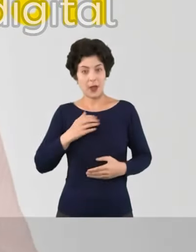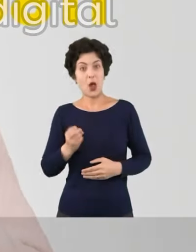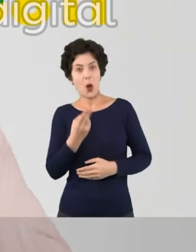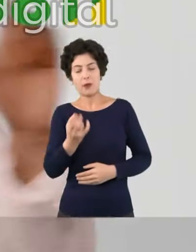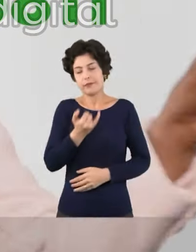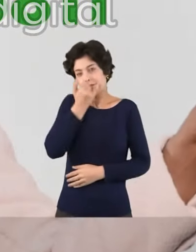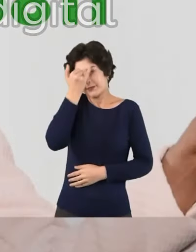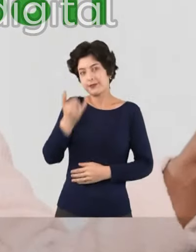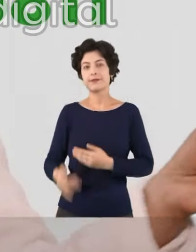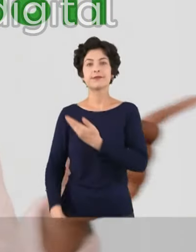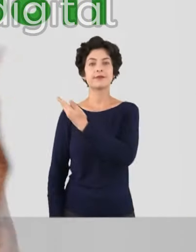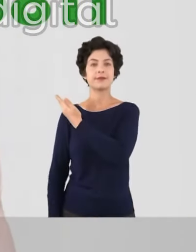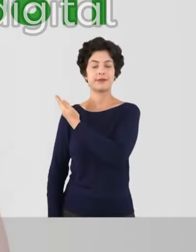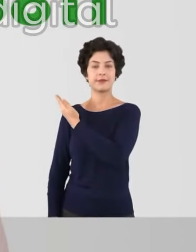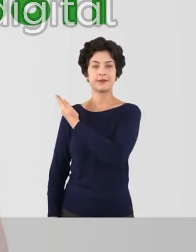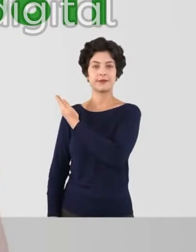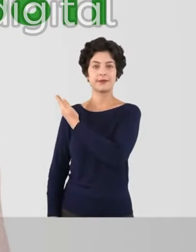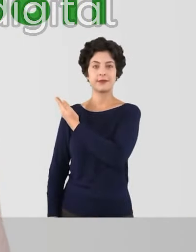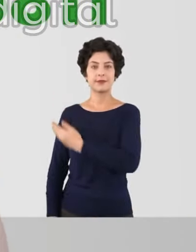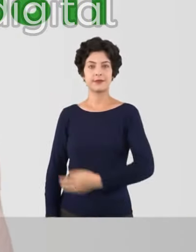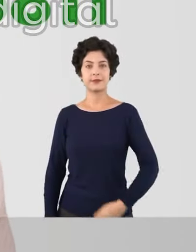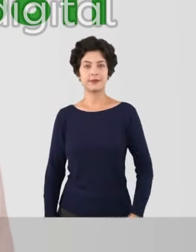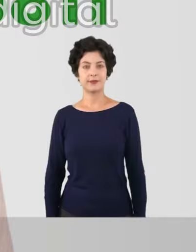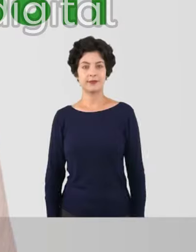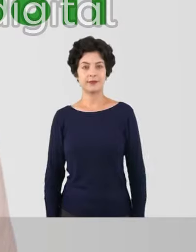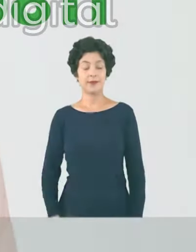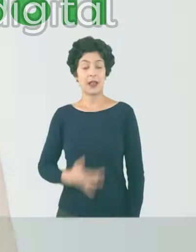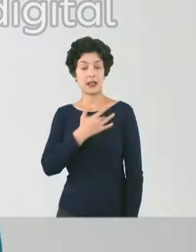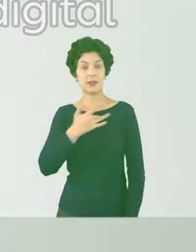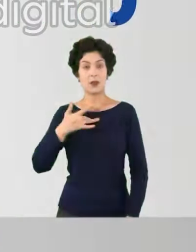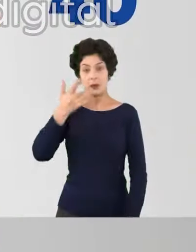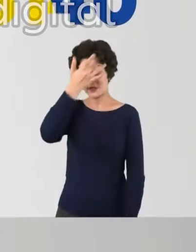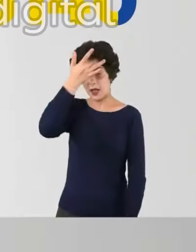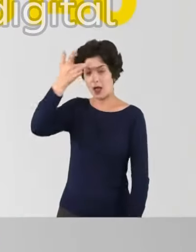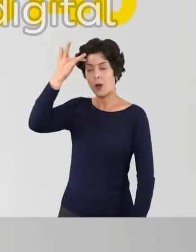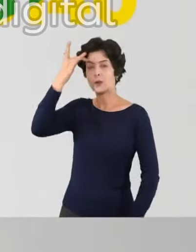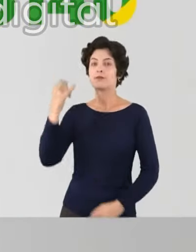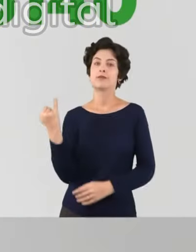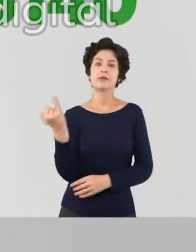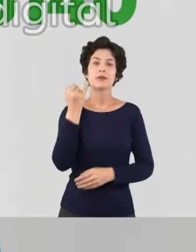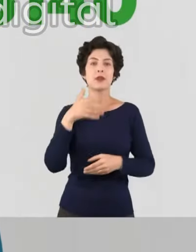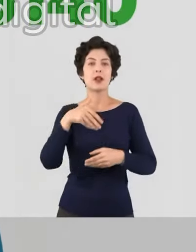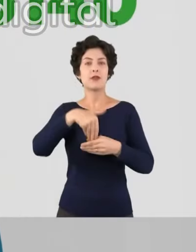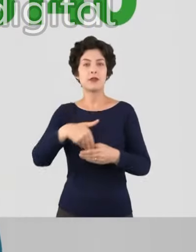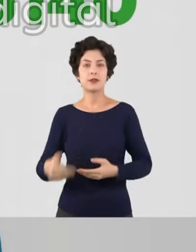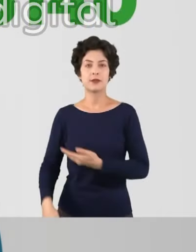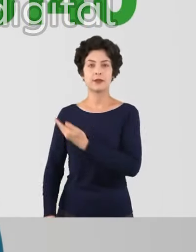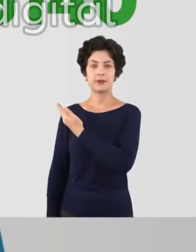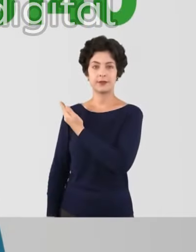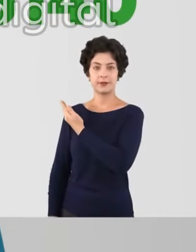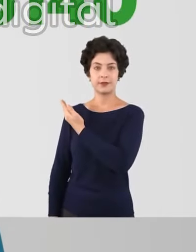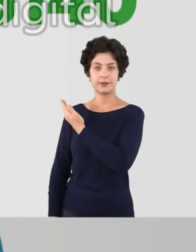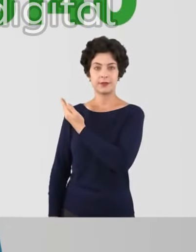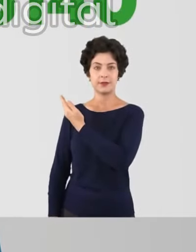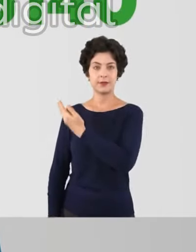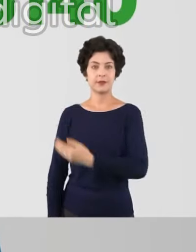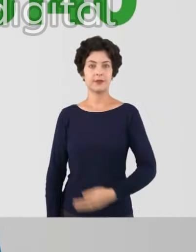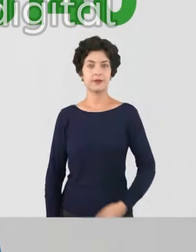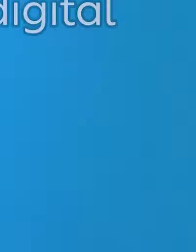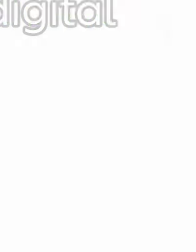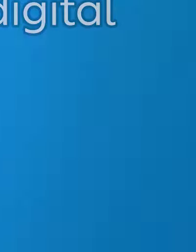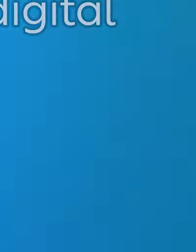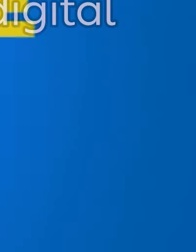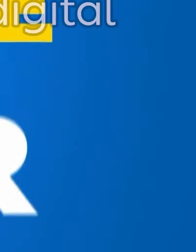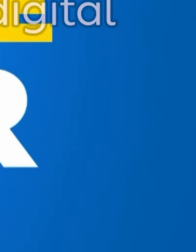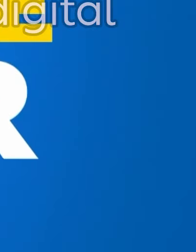Vote Em Min, Odessa da Arca. Priscila Cavalcante, 15, 011. Saúde mental é fundamental. Vote Viviane Procopio, 15, 140.